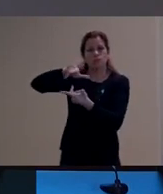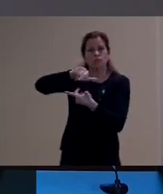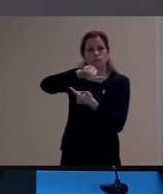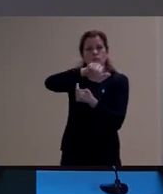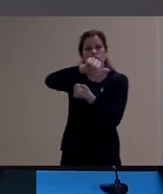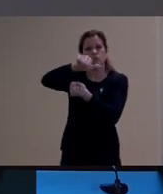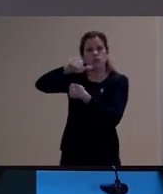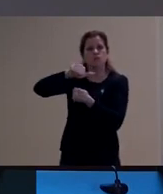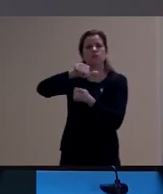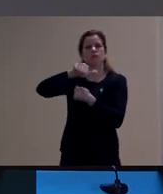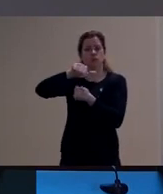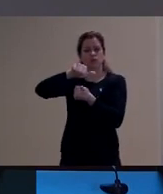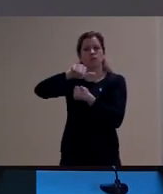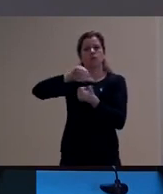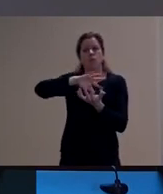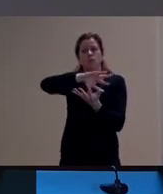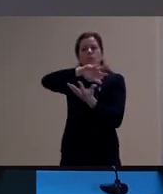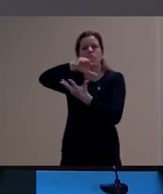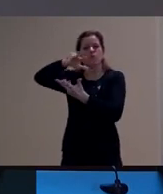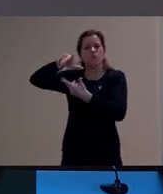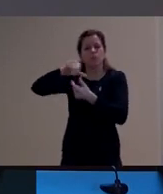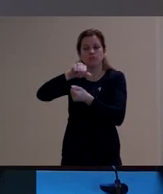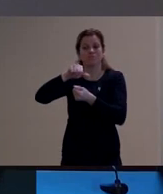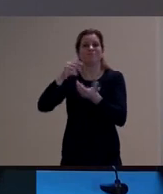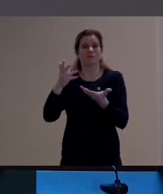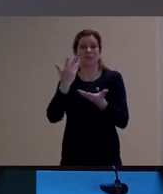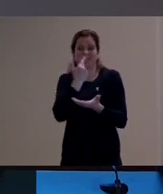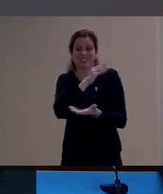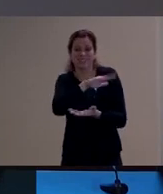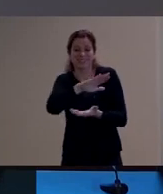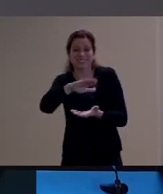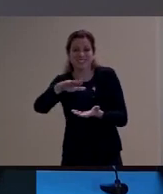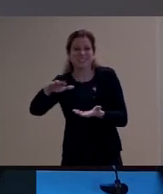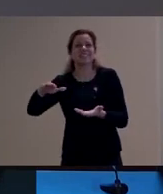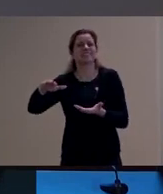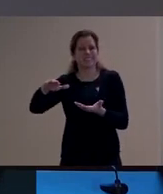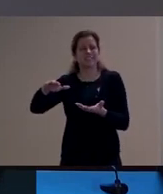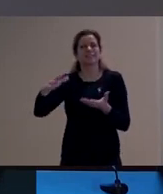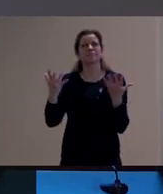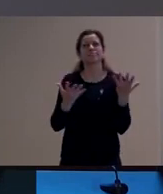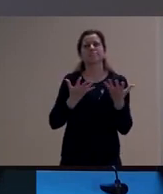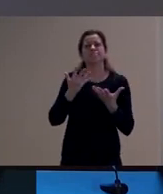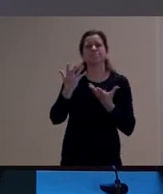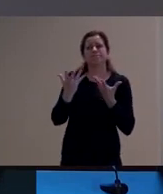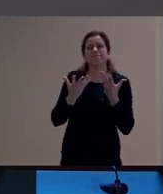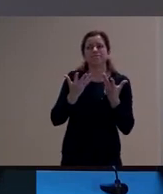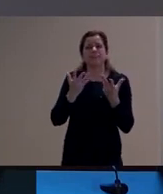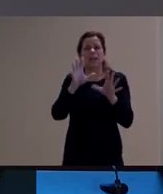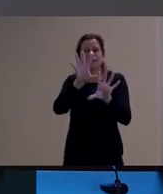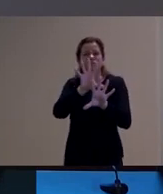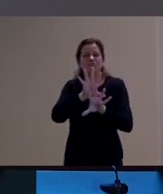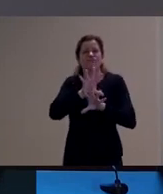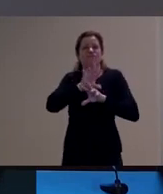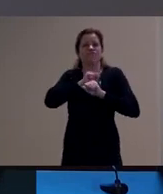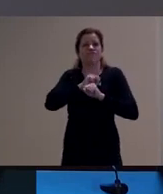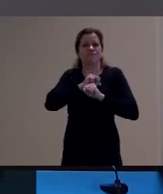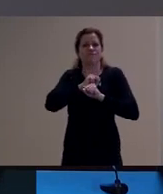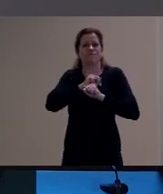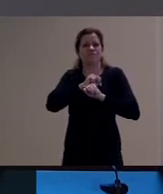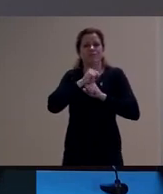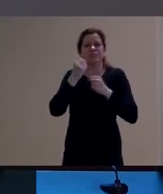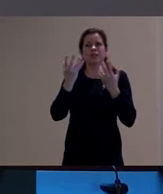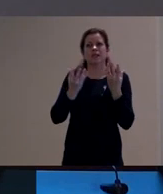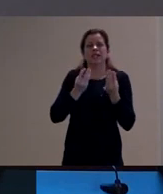uma apropriação que não se volta muito para a